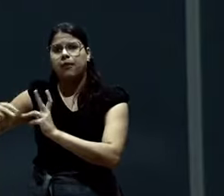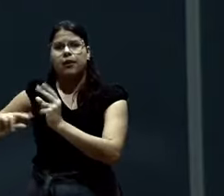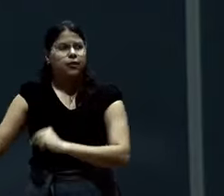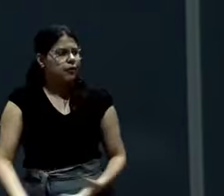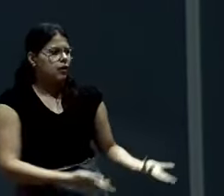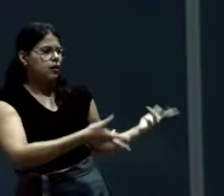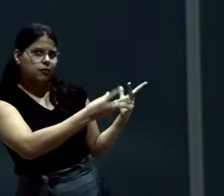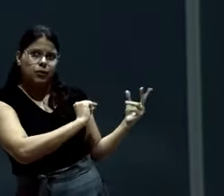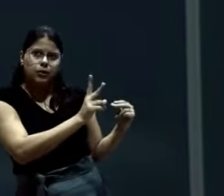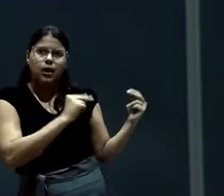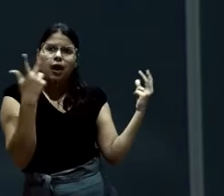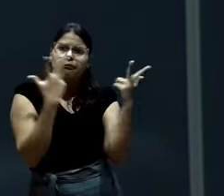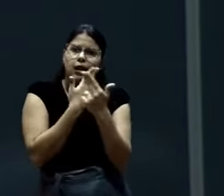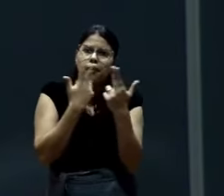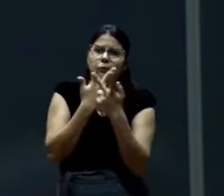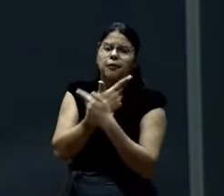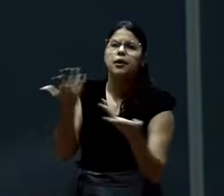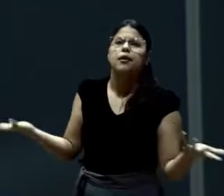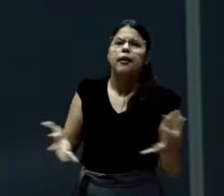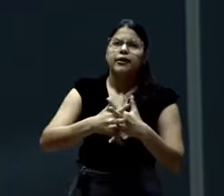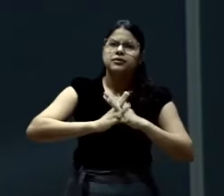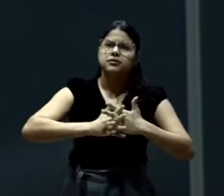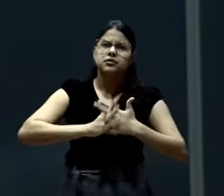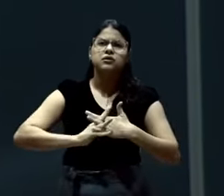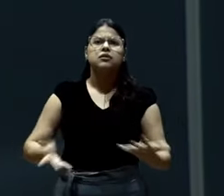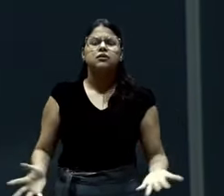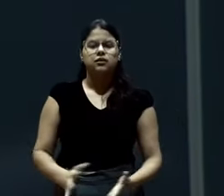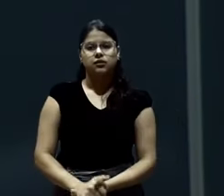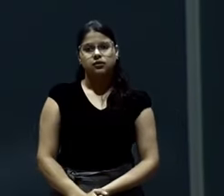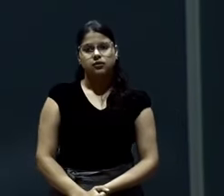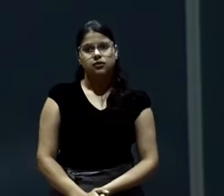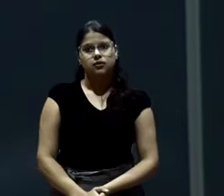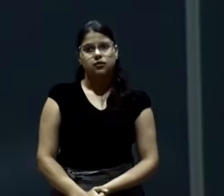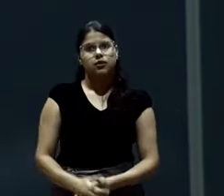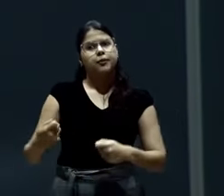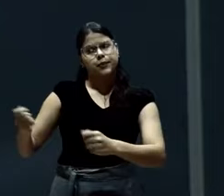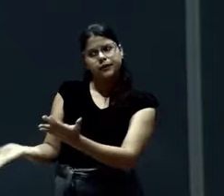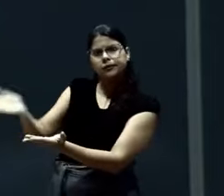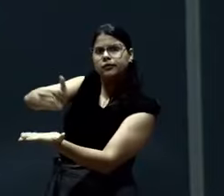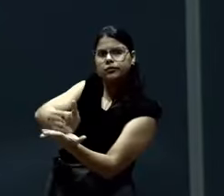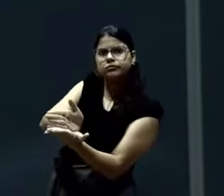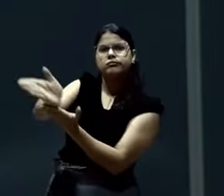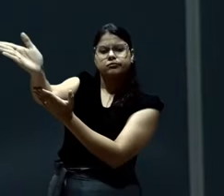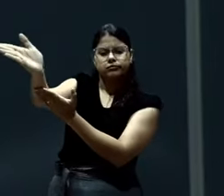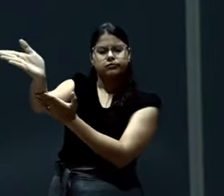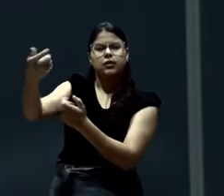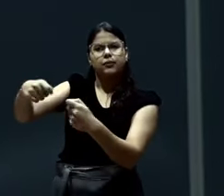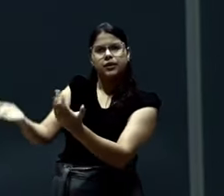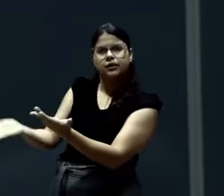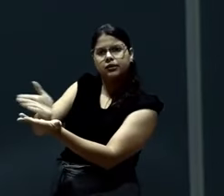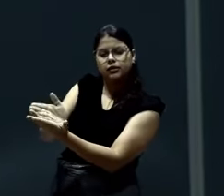conversar. Tem gente que quer, eu não sei o que. Precisa se converter. Precisa